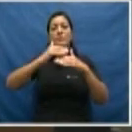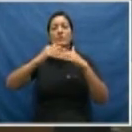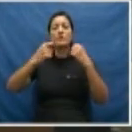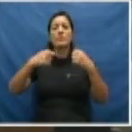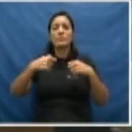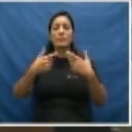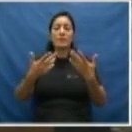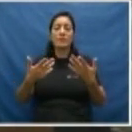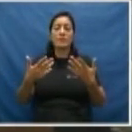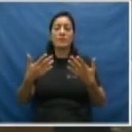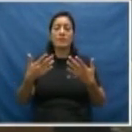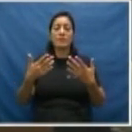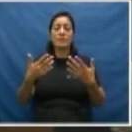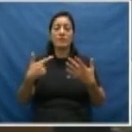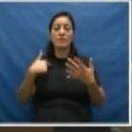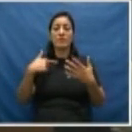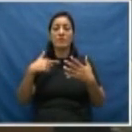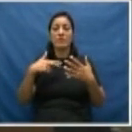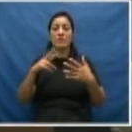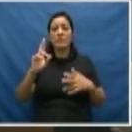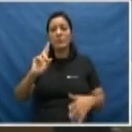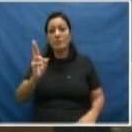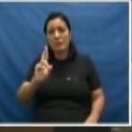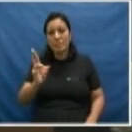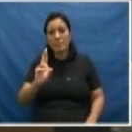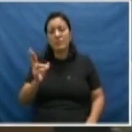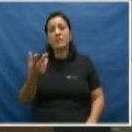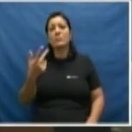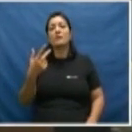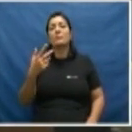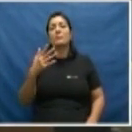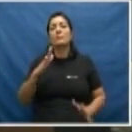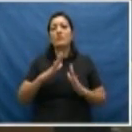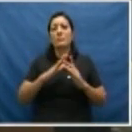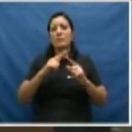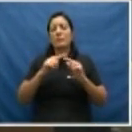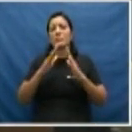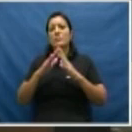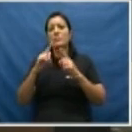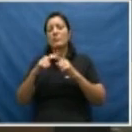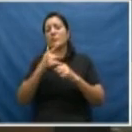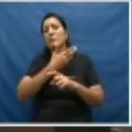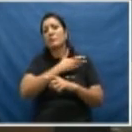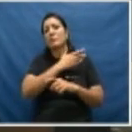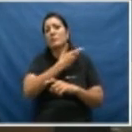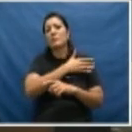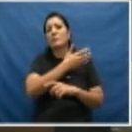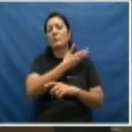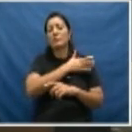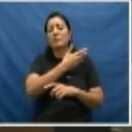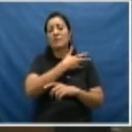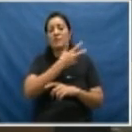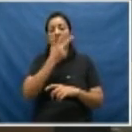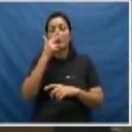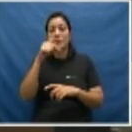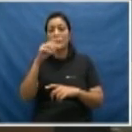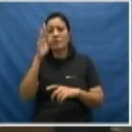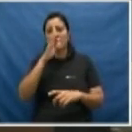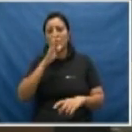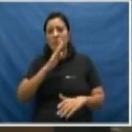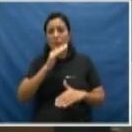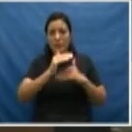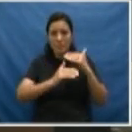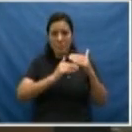questões religiosas, as orientações, as discriminações, se no Brasil nós